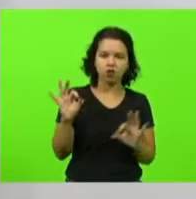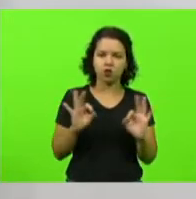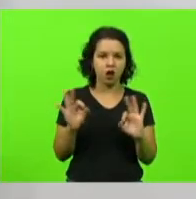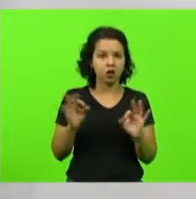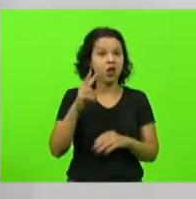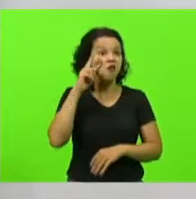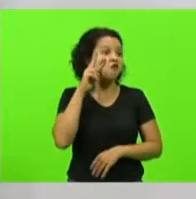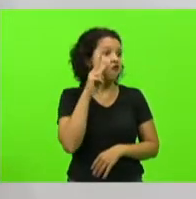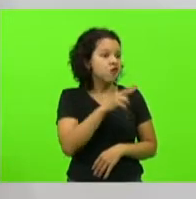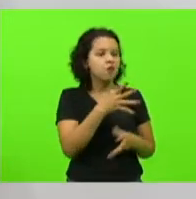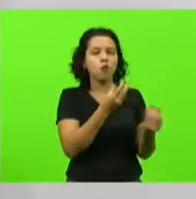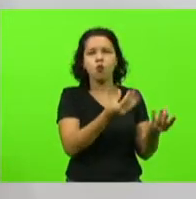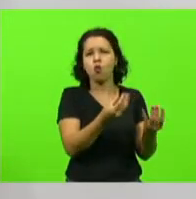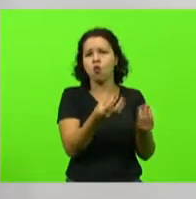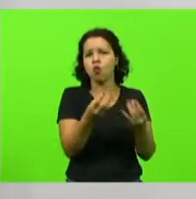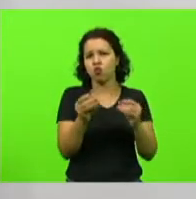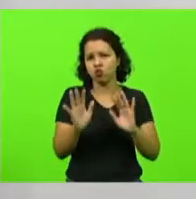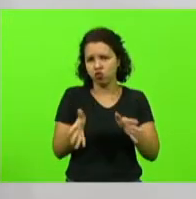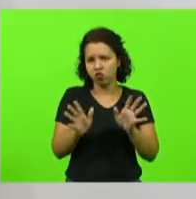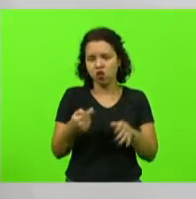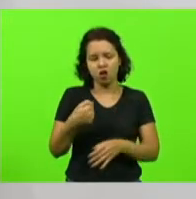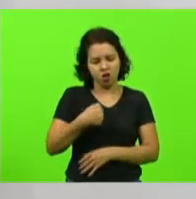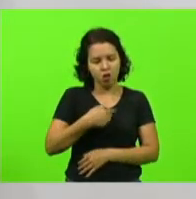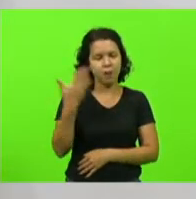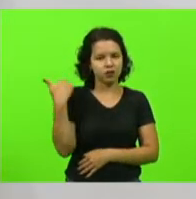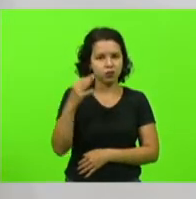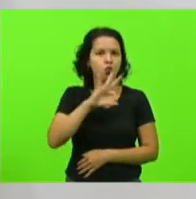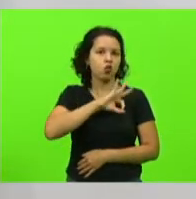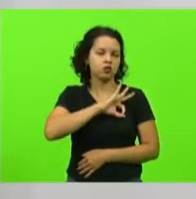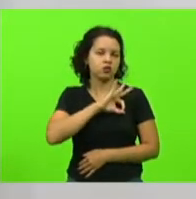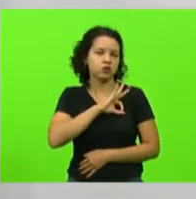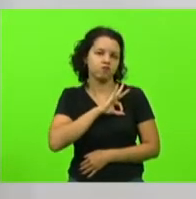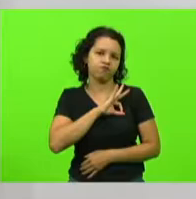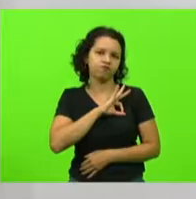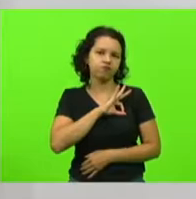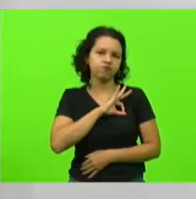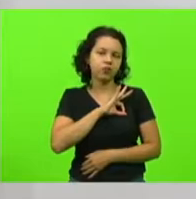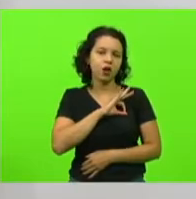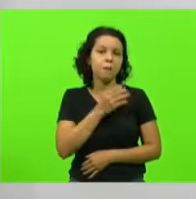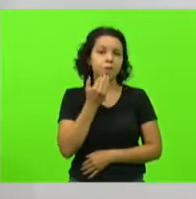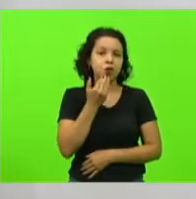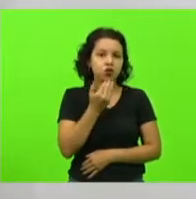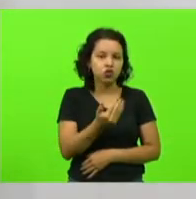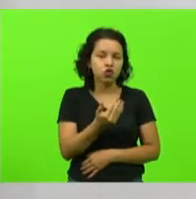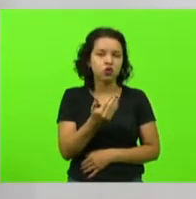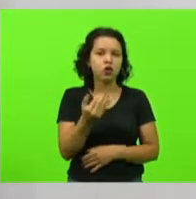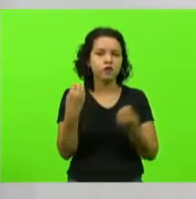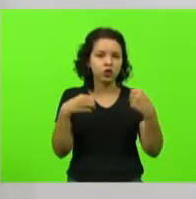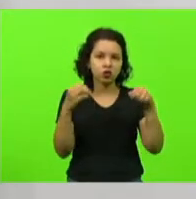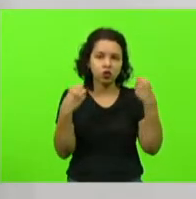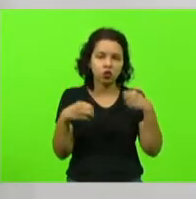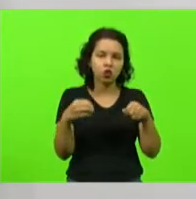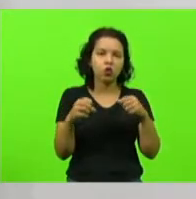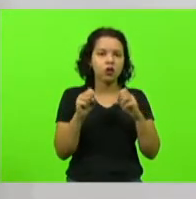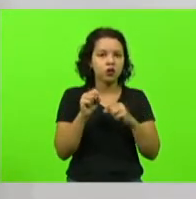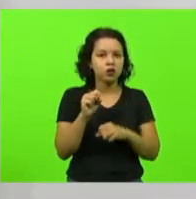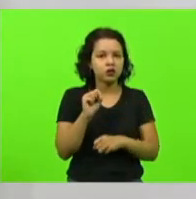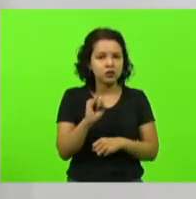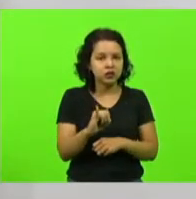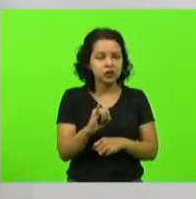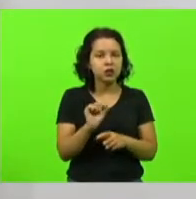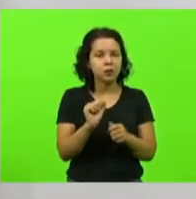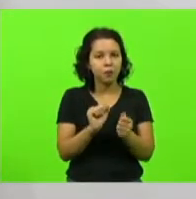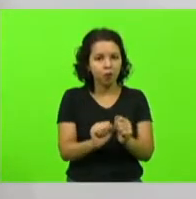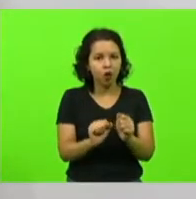centena de vezes na minha vida como policial, pedindo para a viatura que os conduziu até a delegacia, se não pode lhe dar uma carona até a